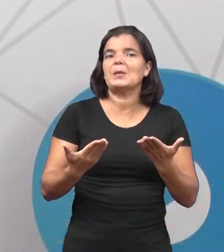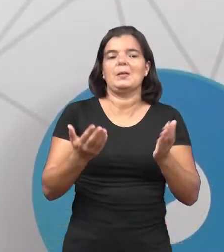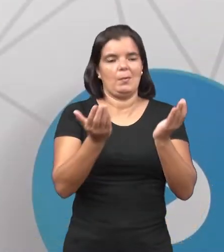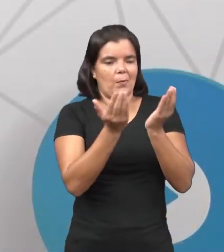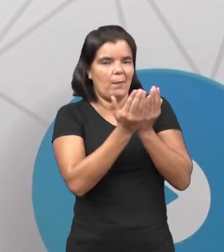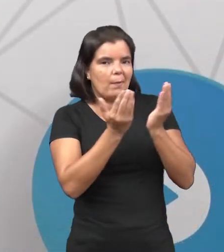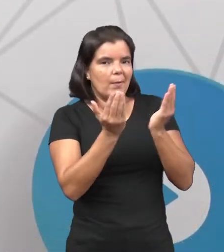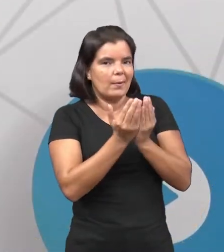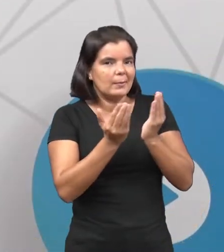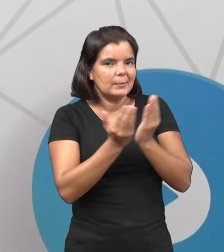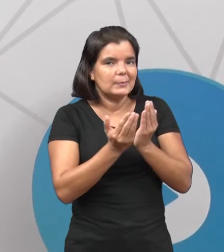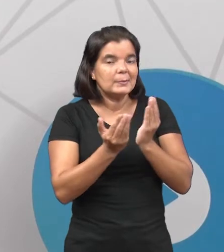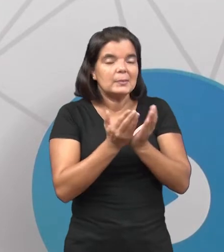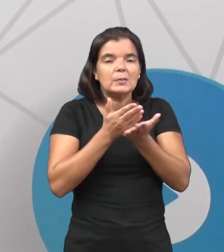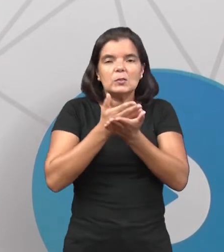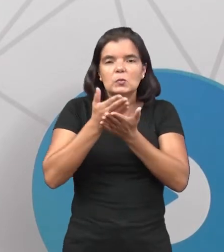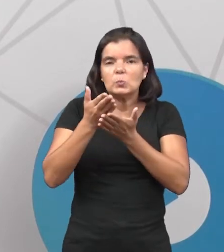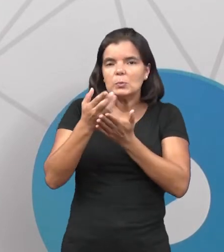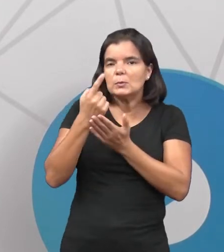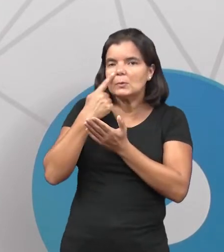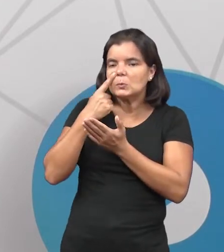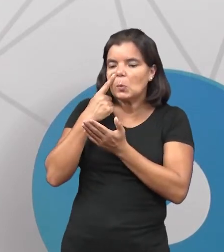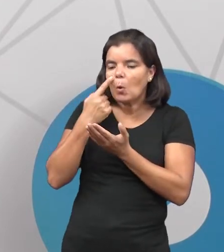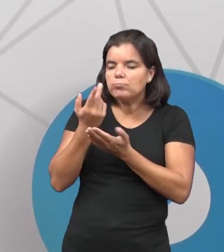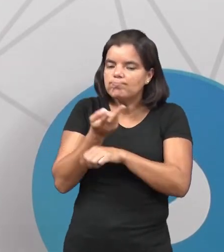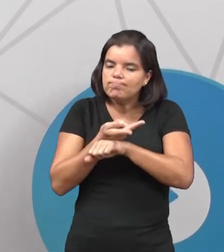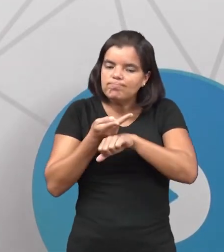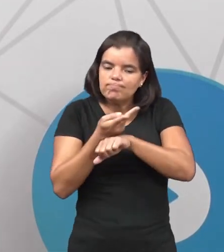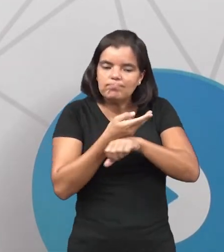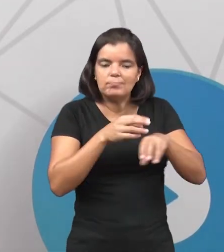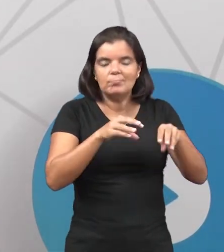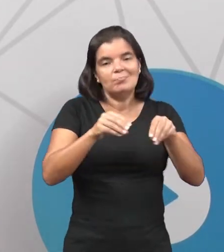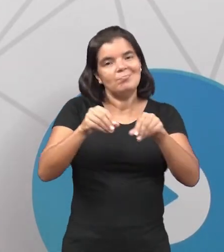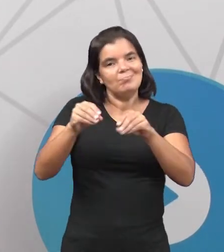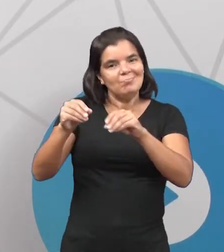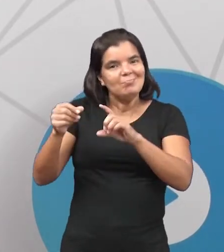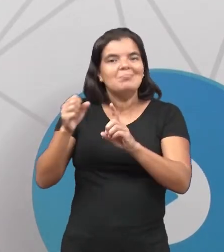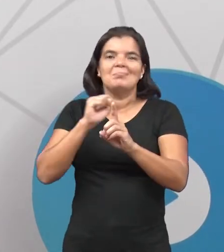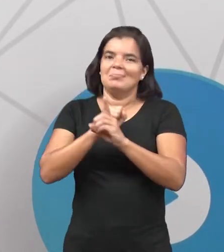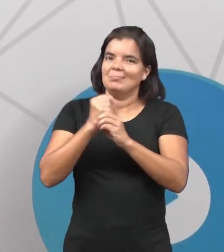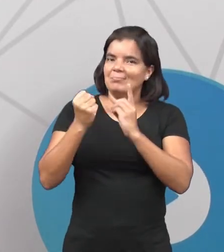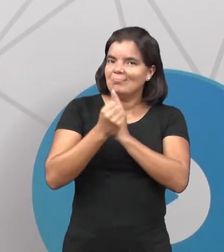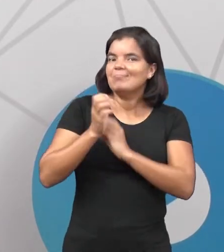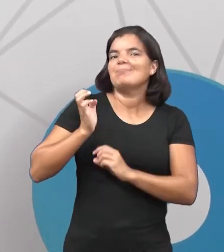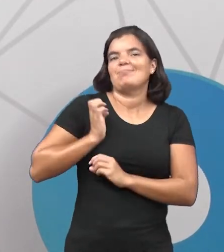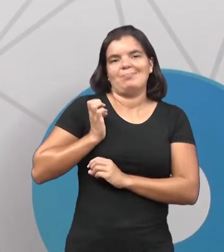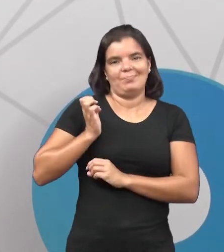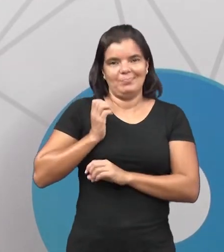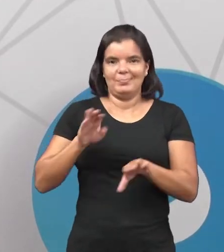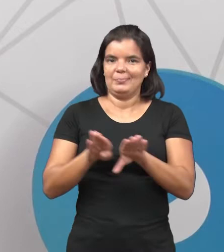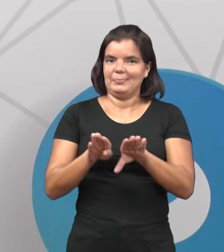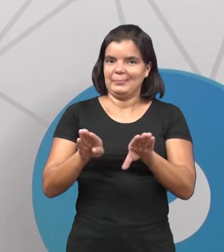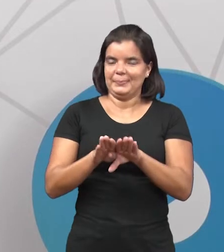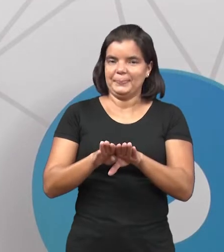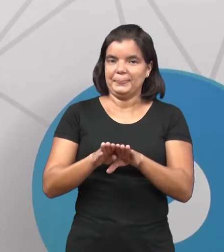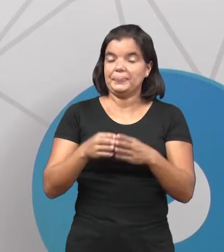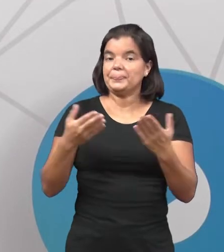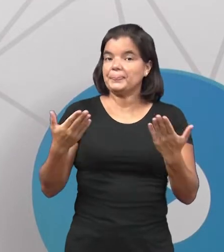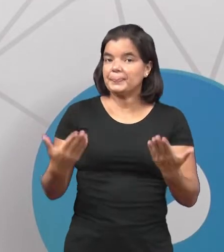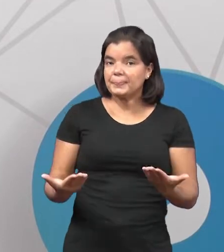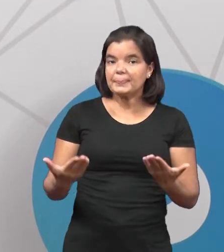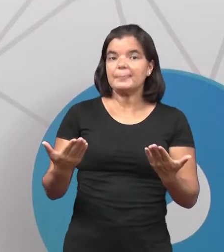Empobrecidos, protestantes, né? Eles começam a buscar uma nova terra, uma ascensão social, um enriquecimento. Então, o